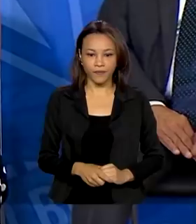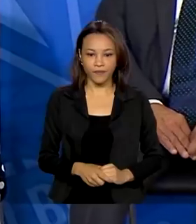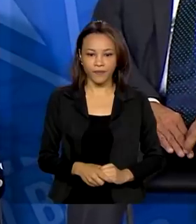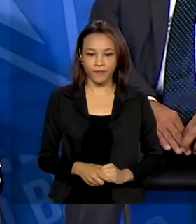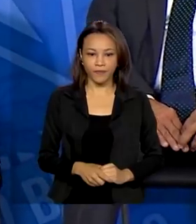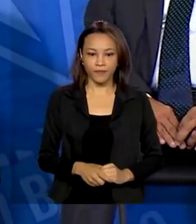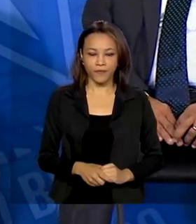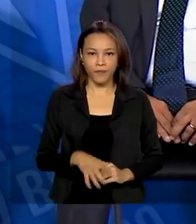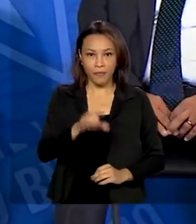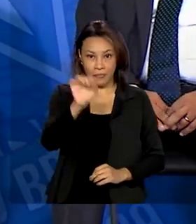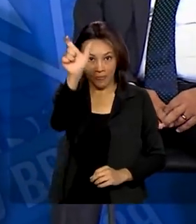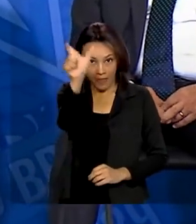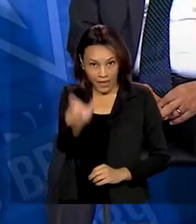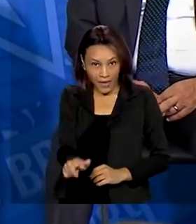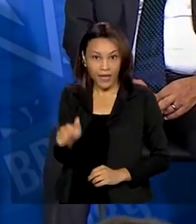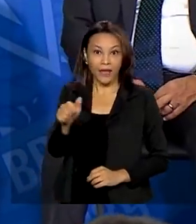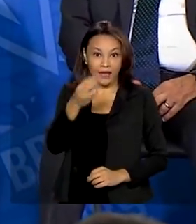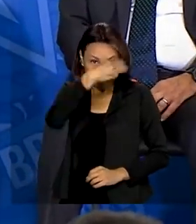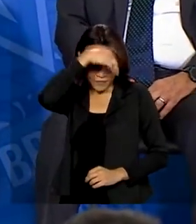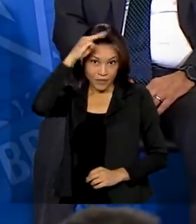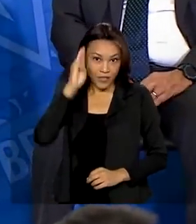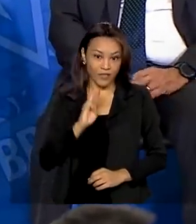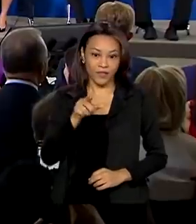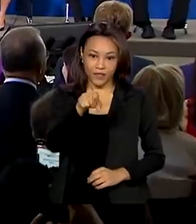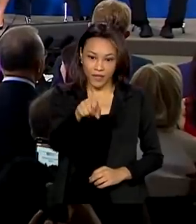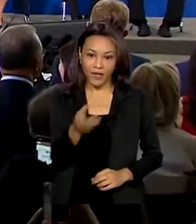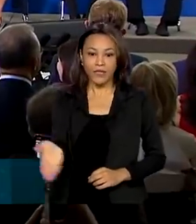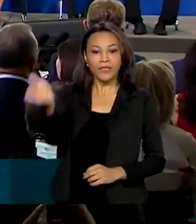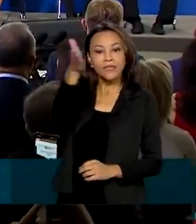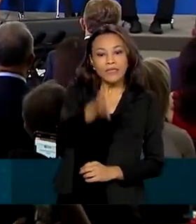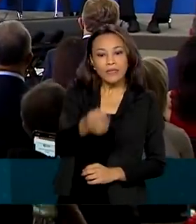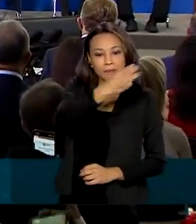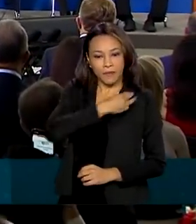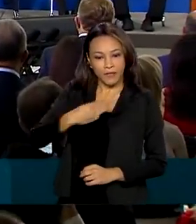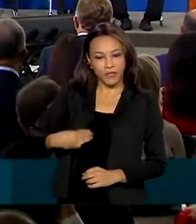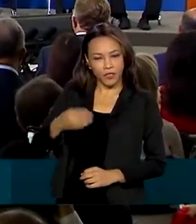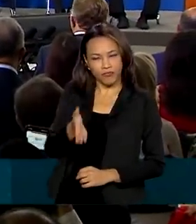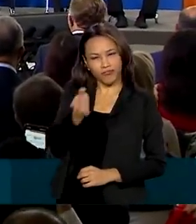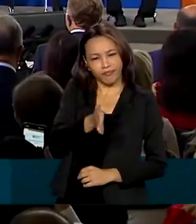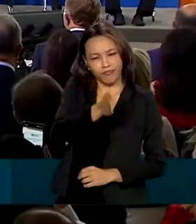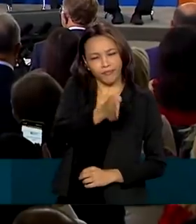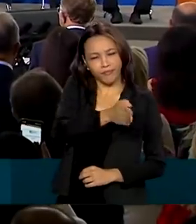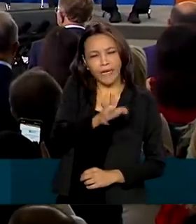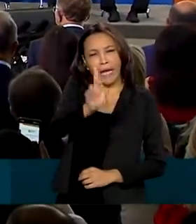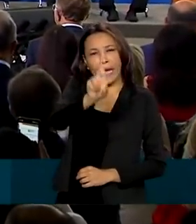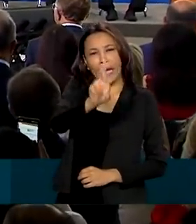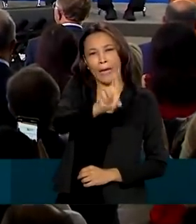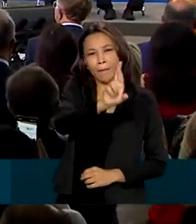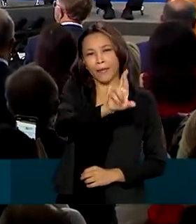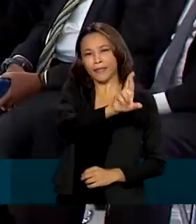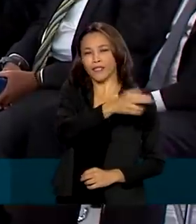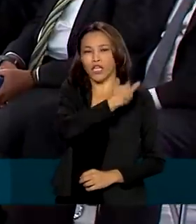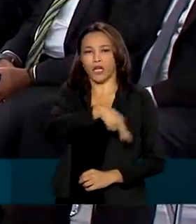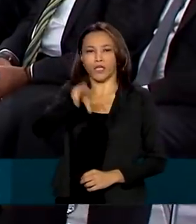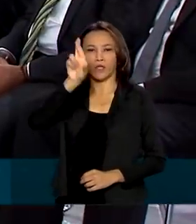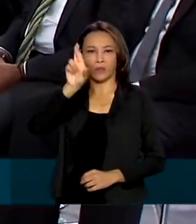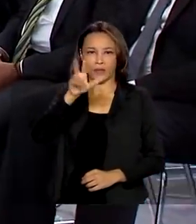A primeira-dama, Michele Bolsonaro, ministros de Estado e representantes de diferentes religiões,